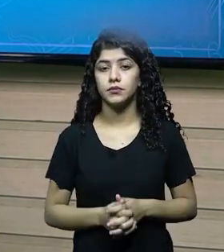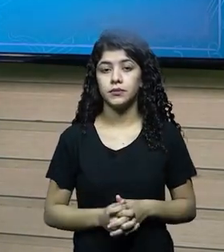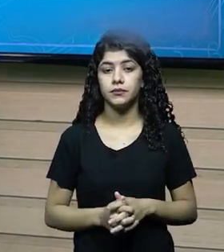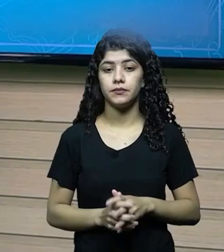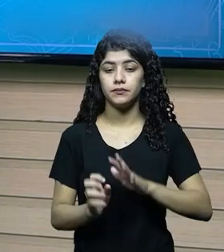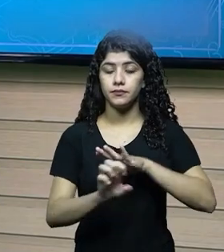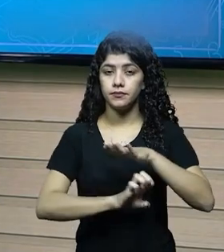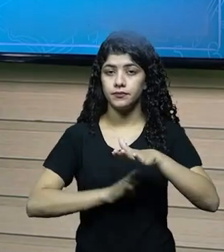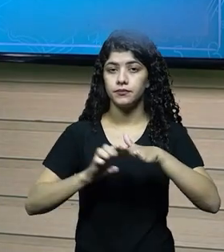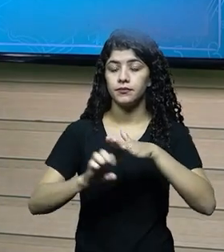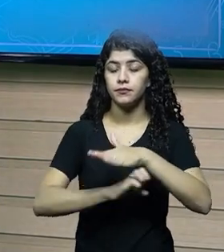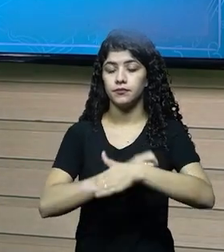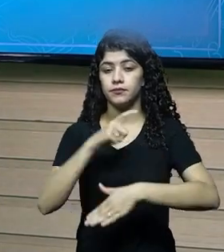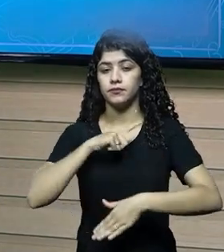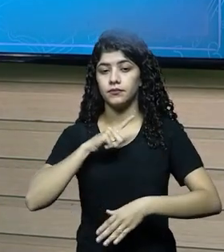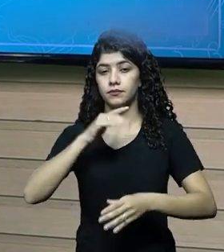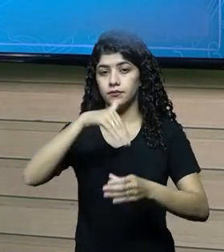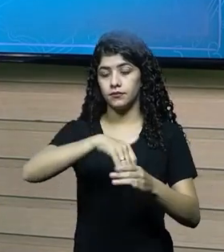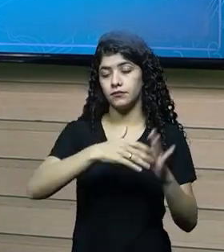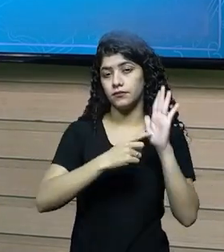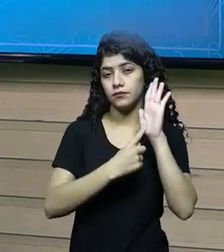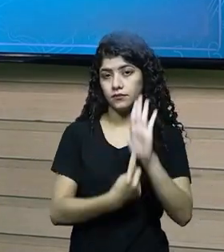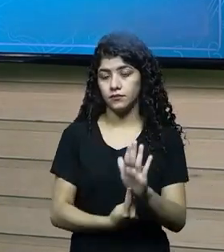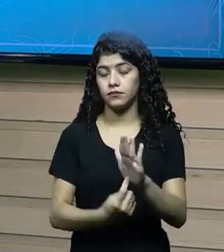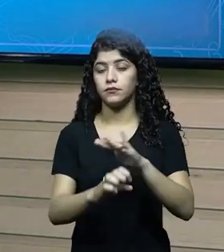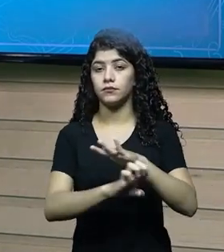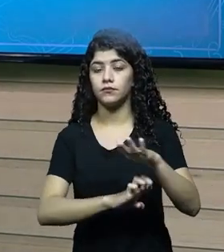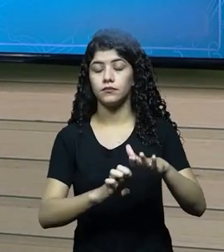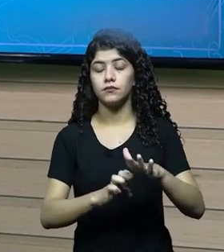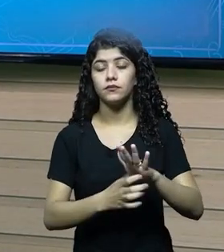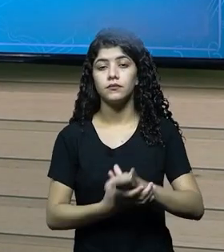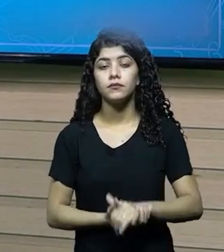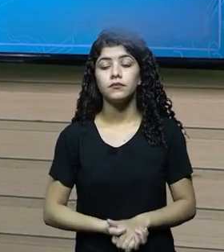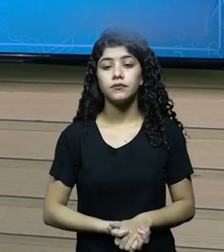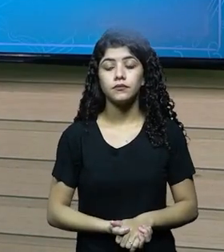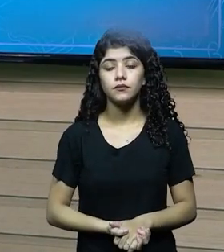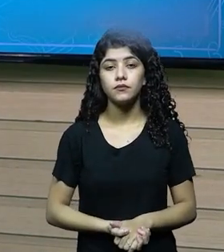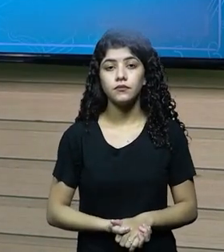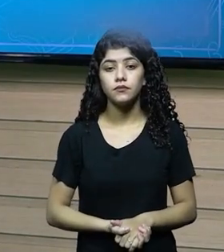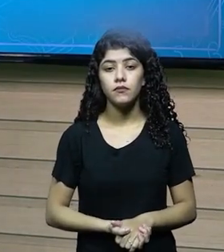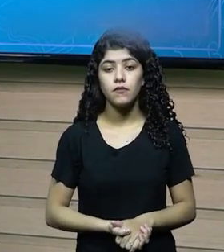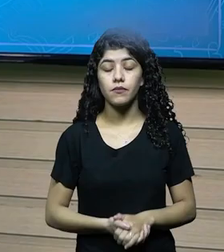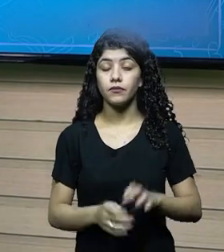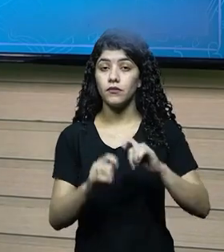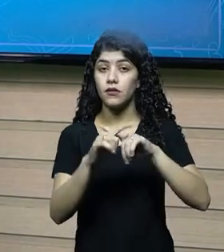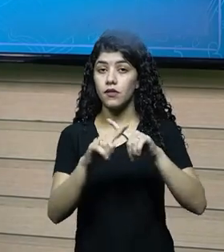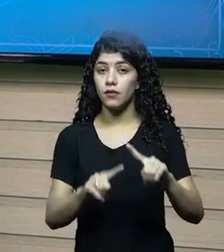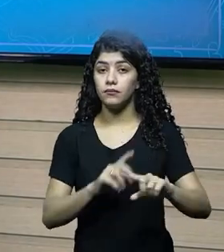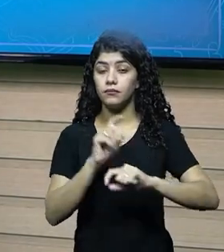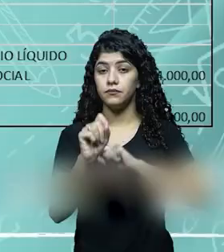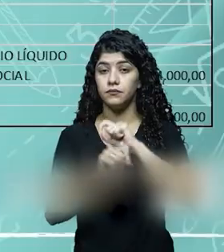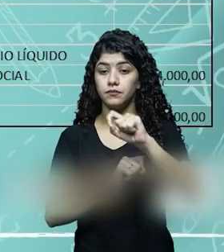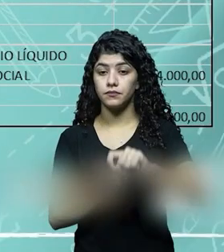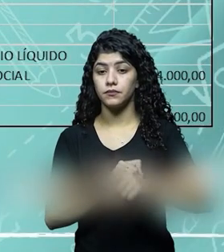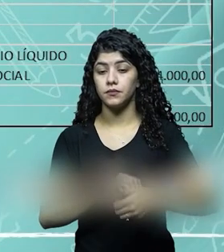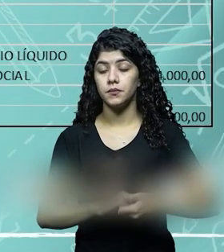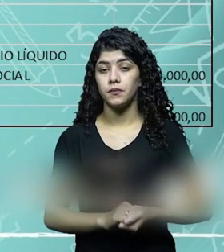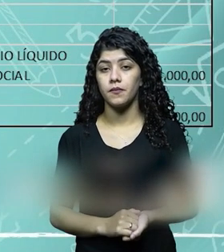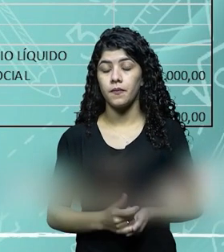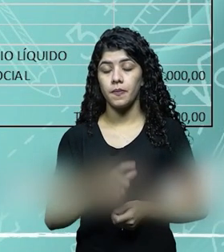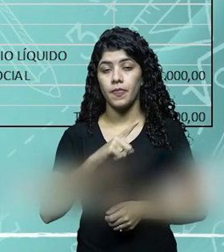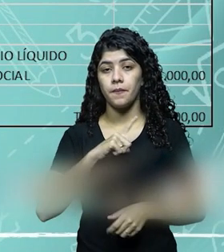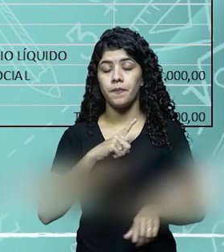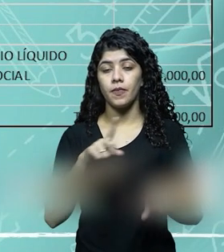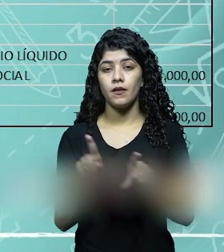empresa constituiu o seu patrimônio e apresentou, registrou a contabilidade e apresentou esse balanço. Mas, vejam só, nós